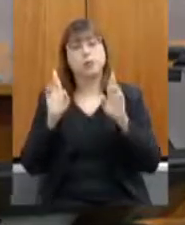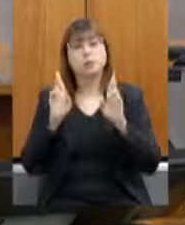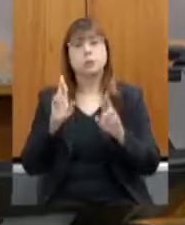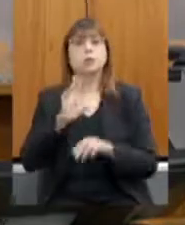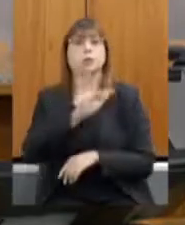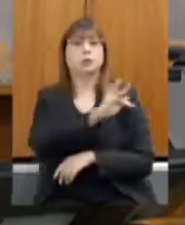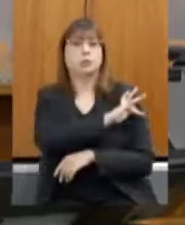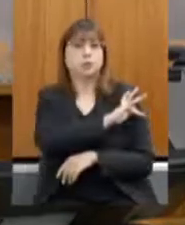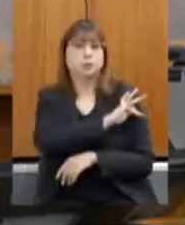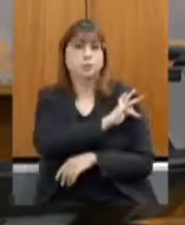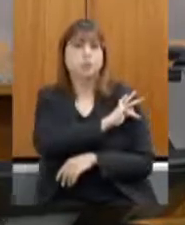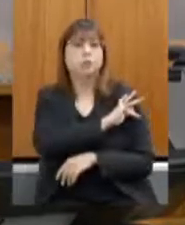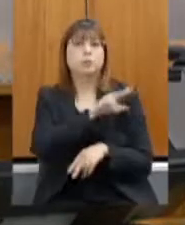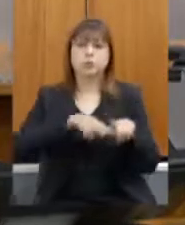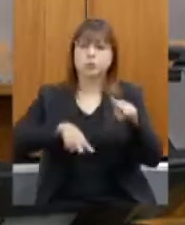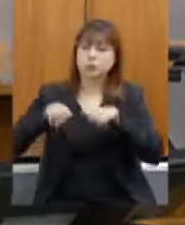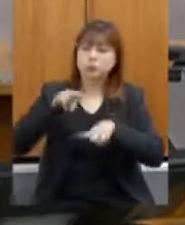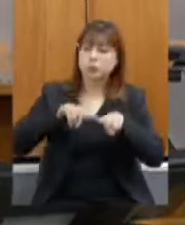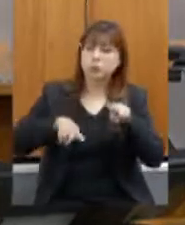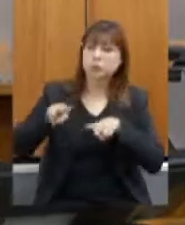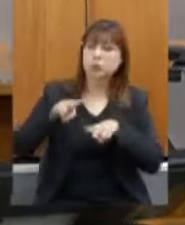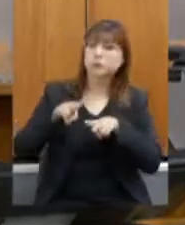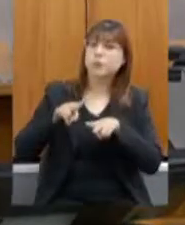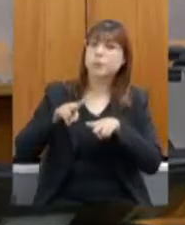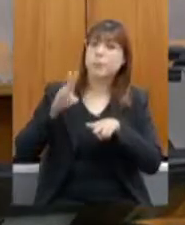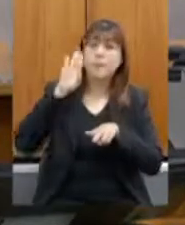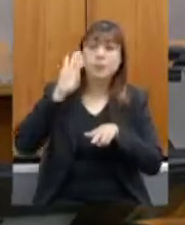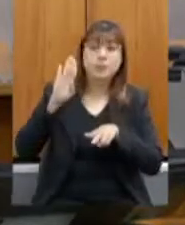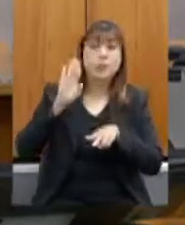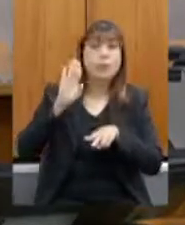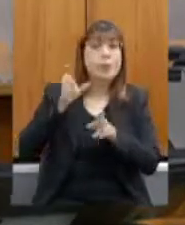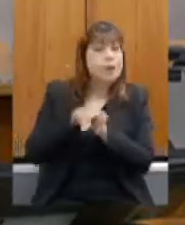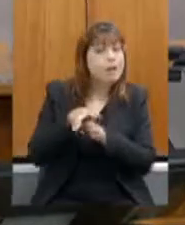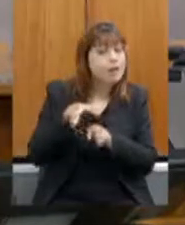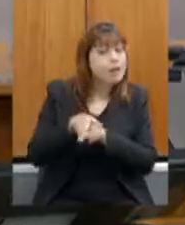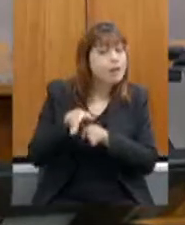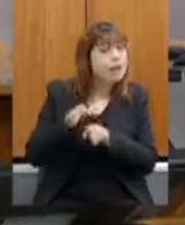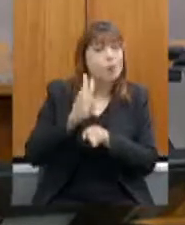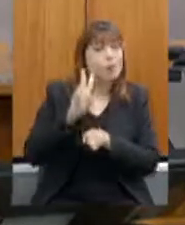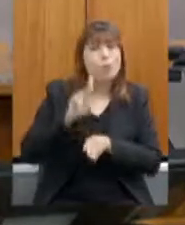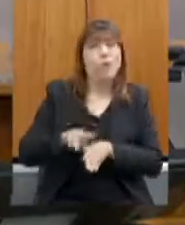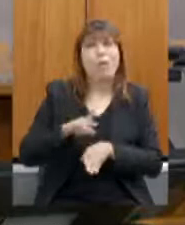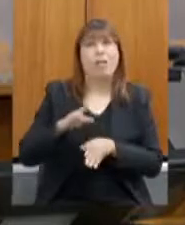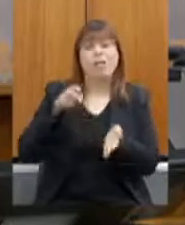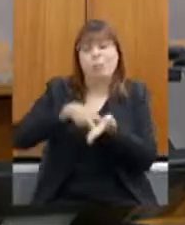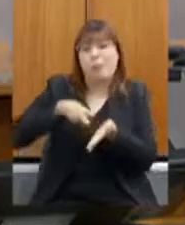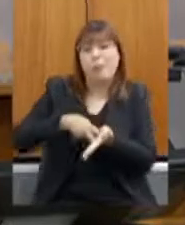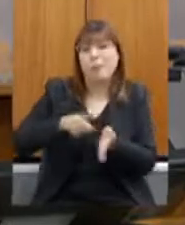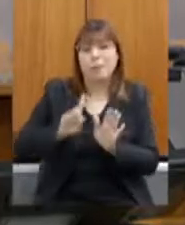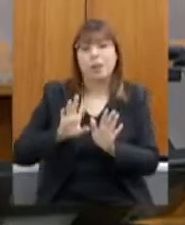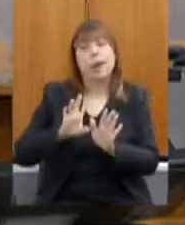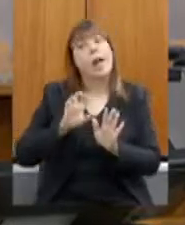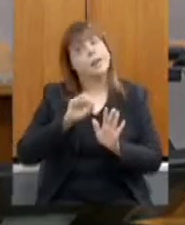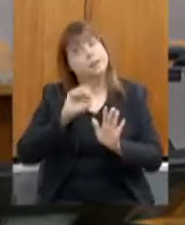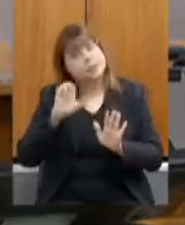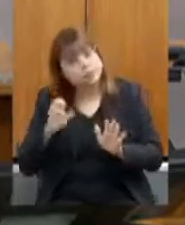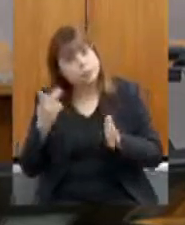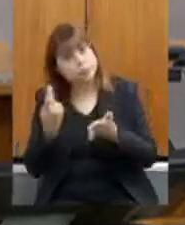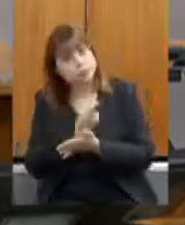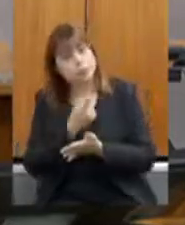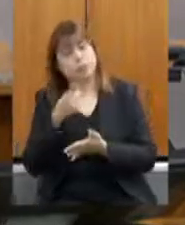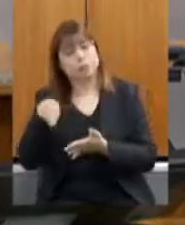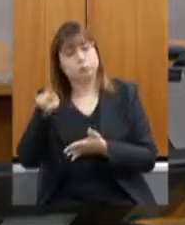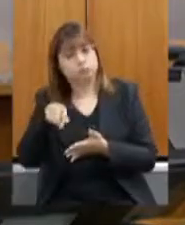o dever de orientar do que punir. Aí sim, a partir do momento que não cumpriu as exigências de